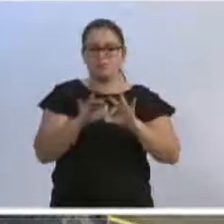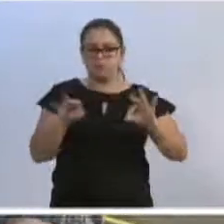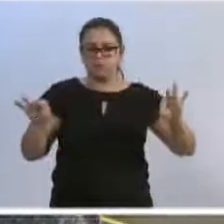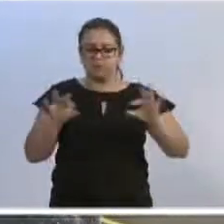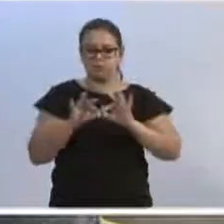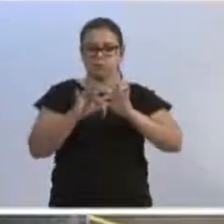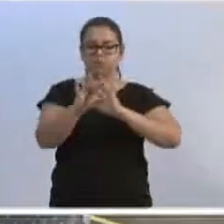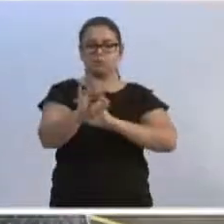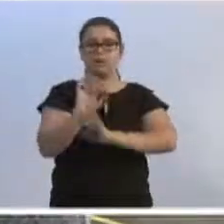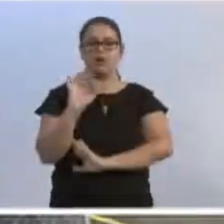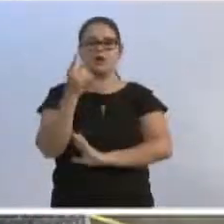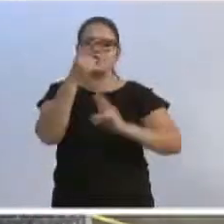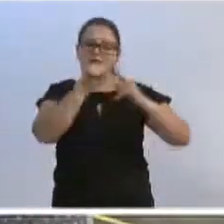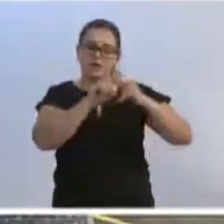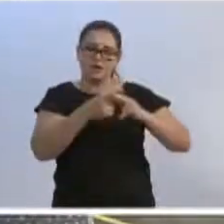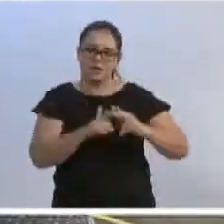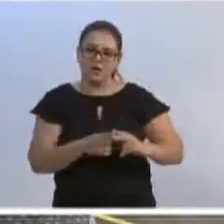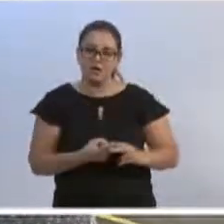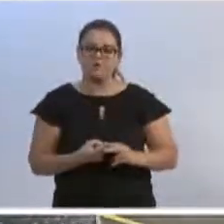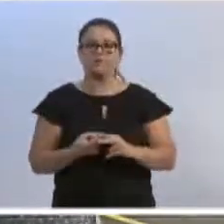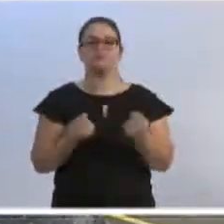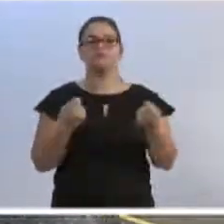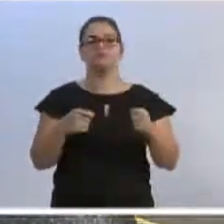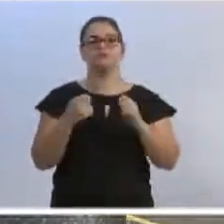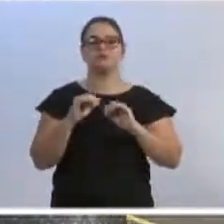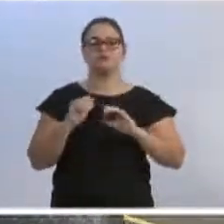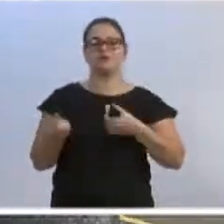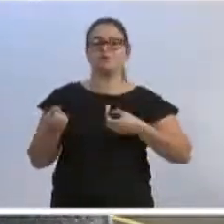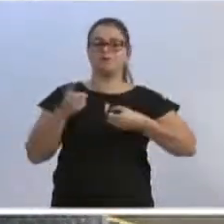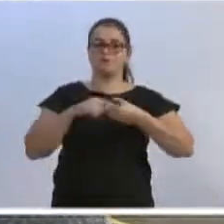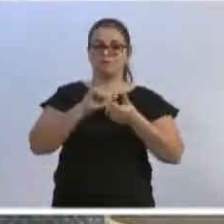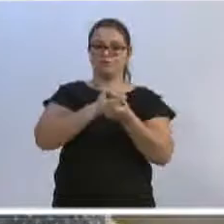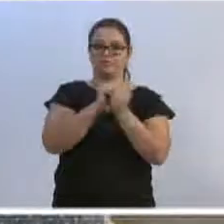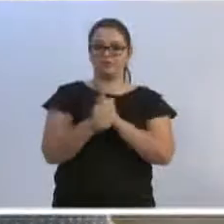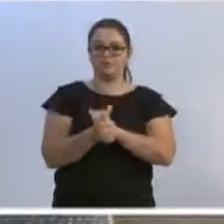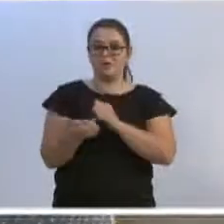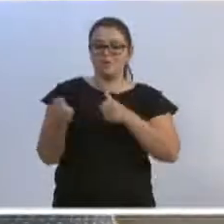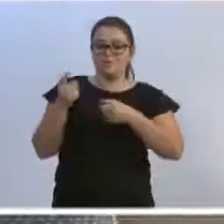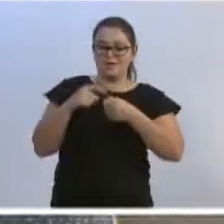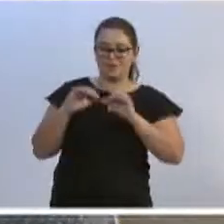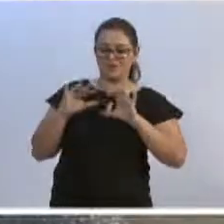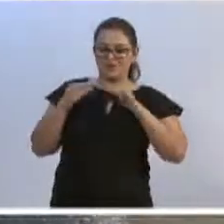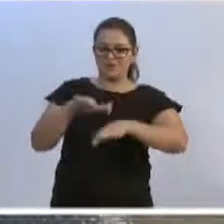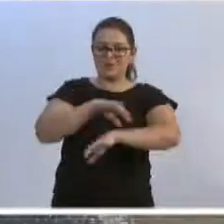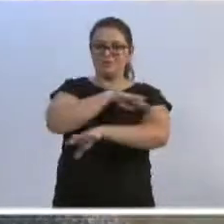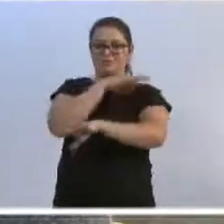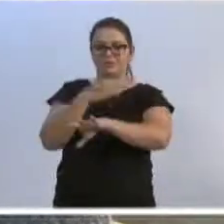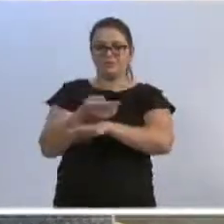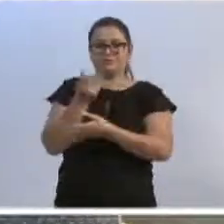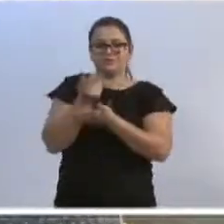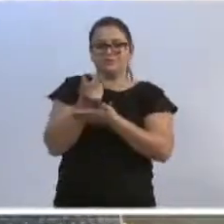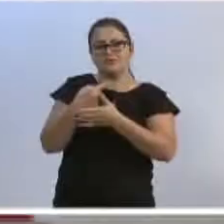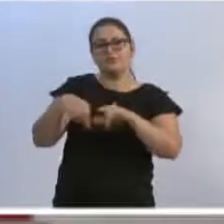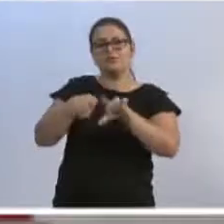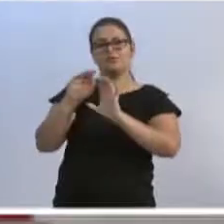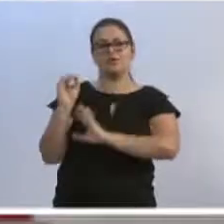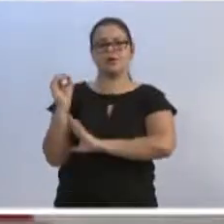essas reformas, que realmente o futsal volte à casa dele, que é aqui o Galegão, e também o handebol.